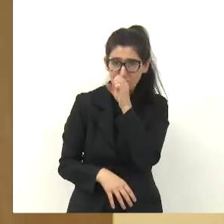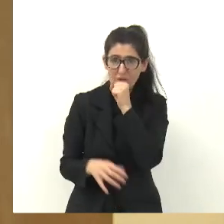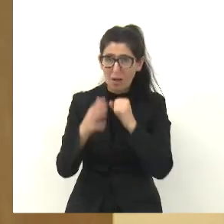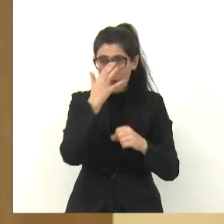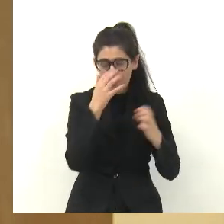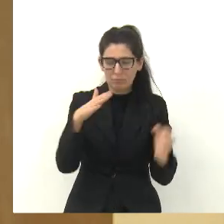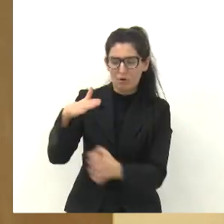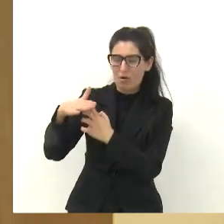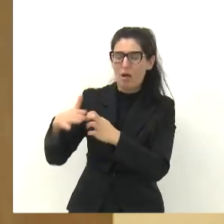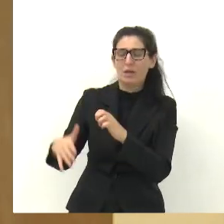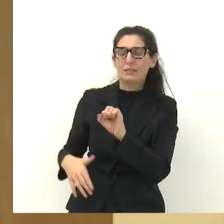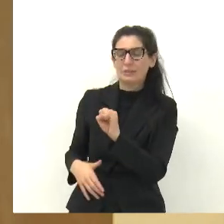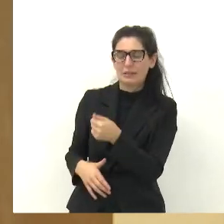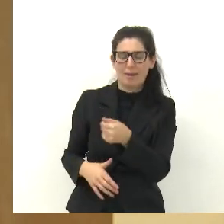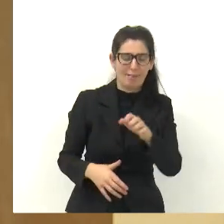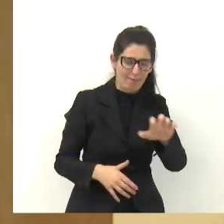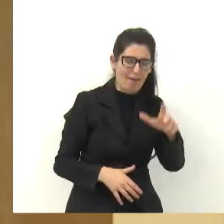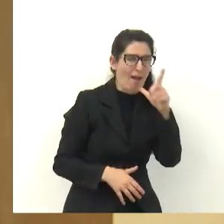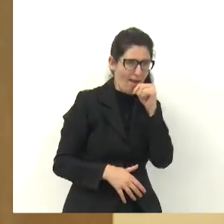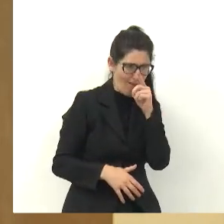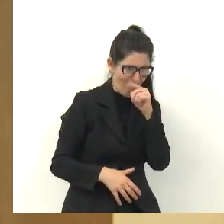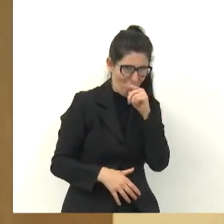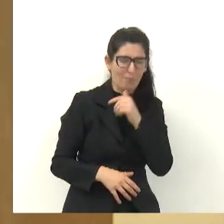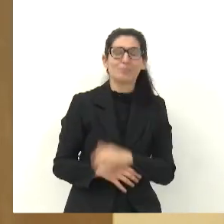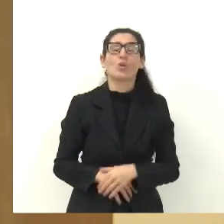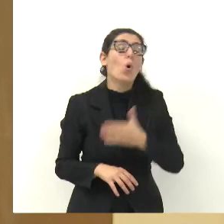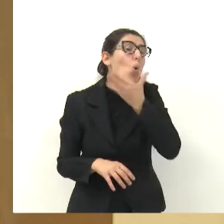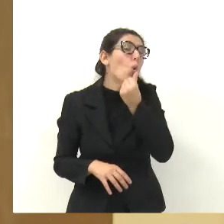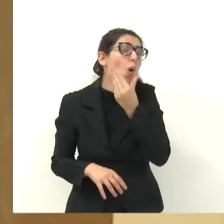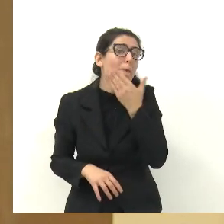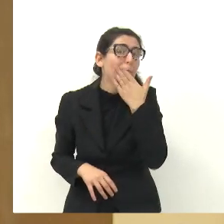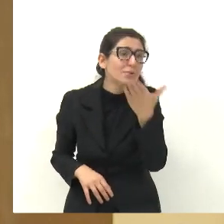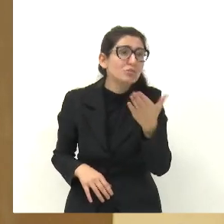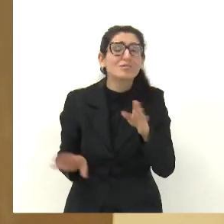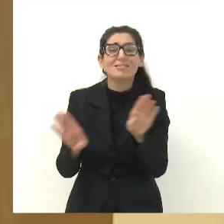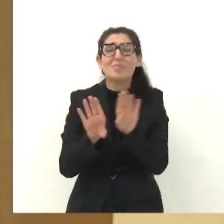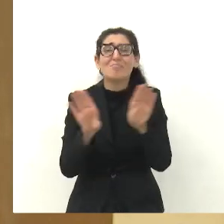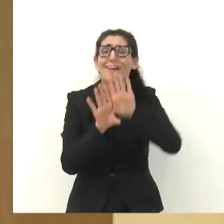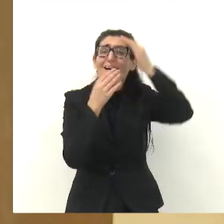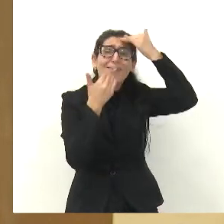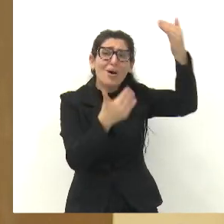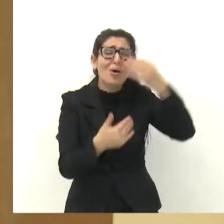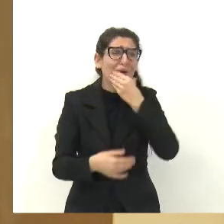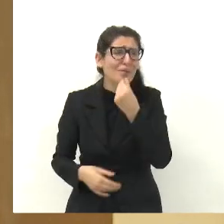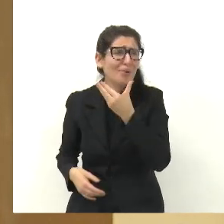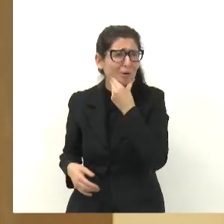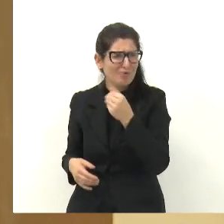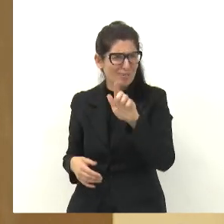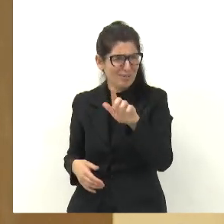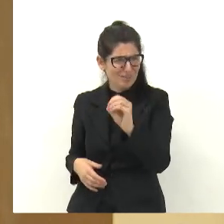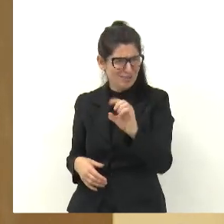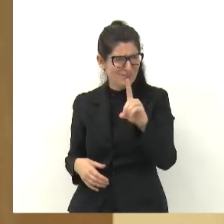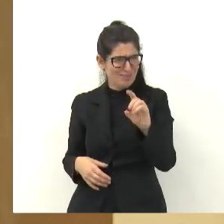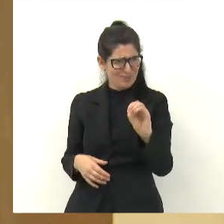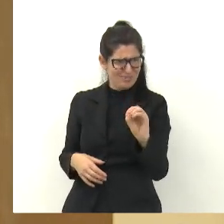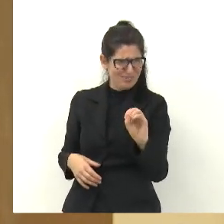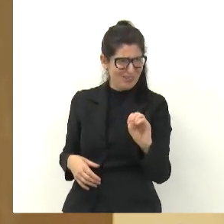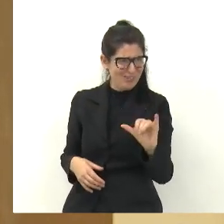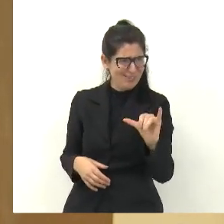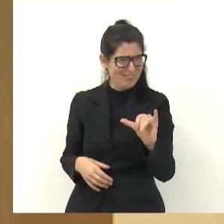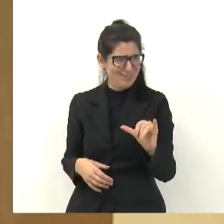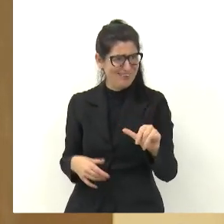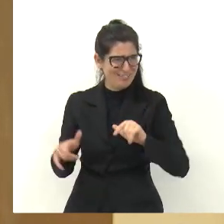a pedido do morador lá do Sr. Francisco, lá do Bandeira, quero aqui agradecer ao Godói, que trabalha aí prestando serviço aí